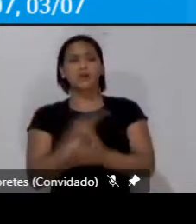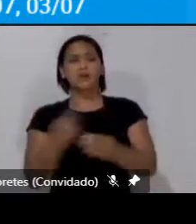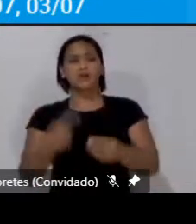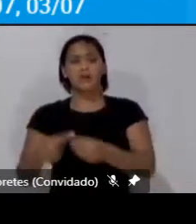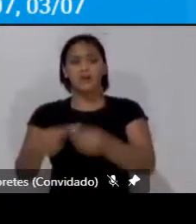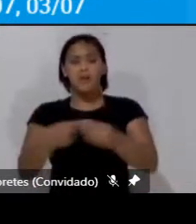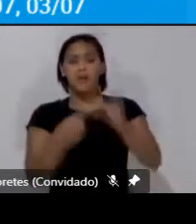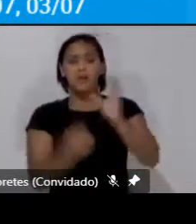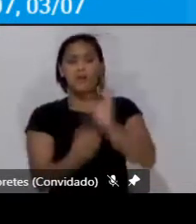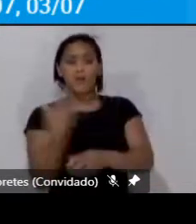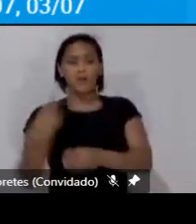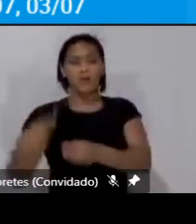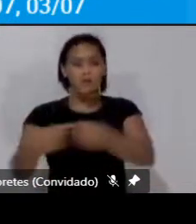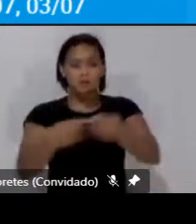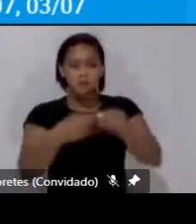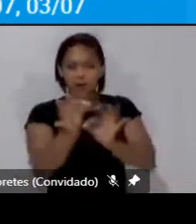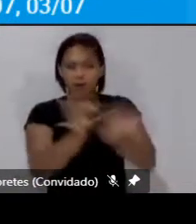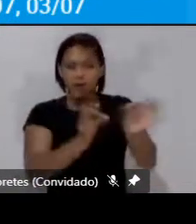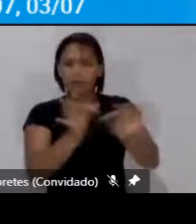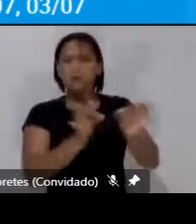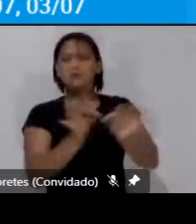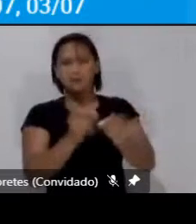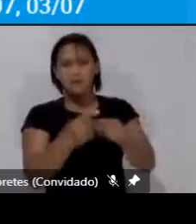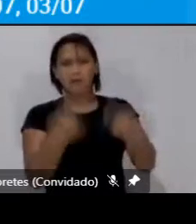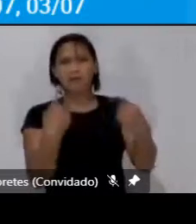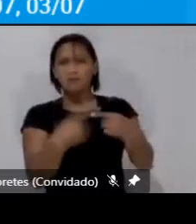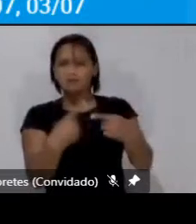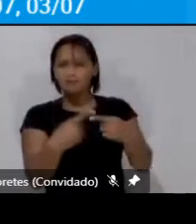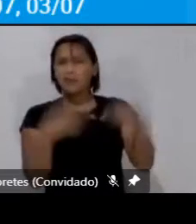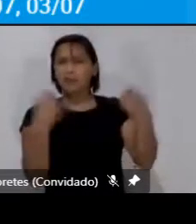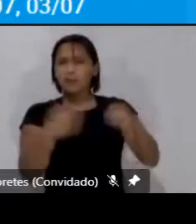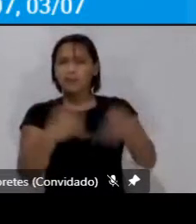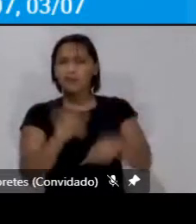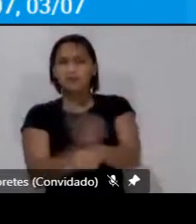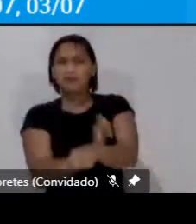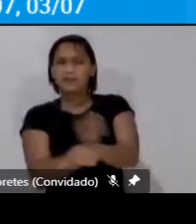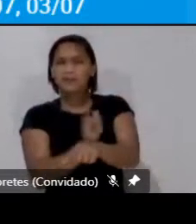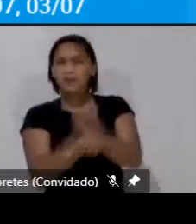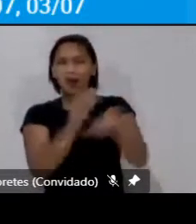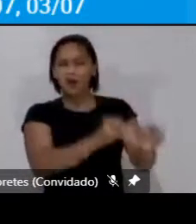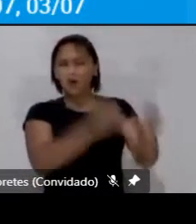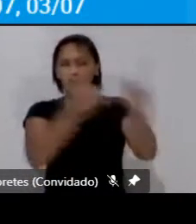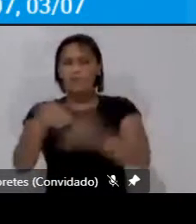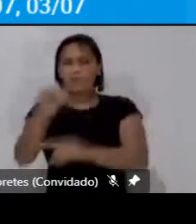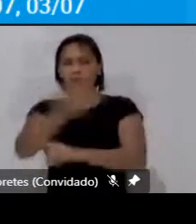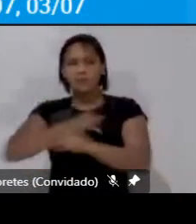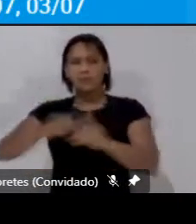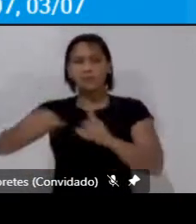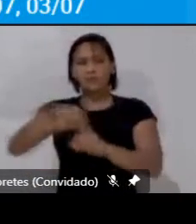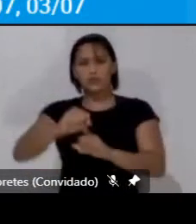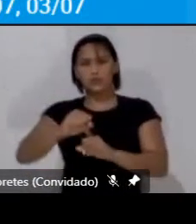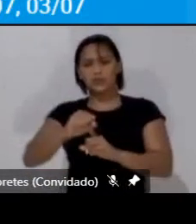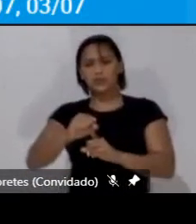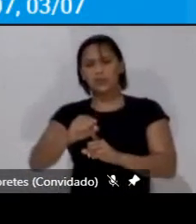traz carregado um pouco essa lógica da mobilidade social em termos dos